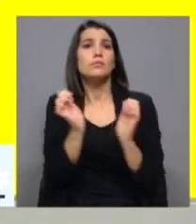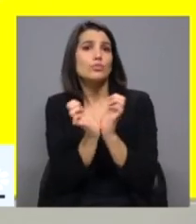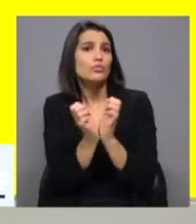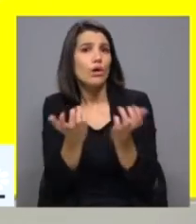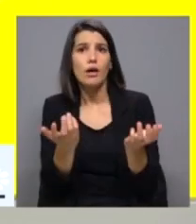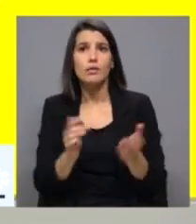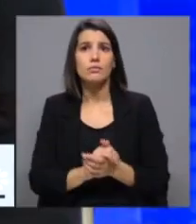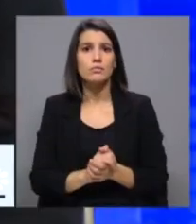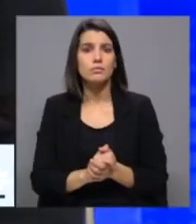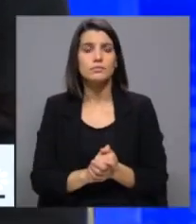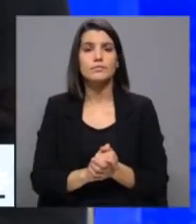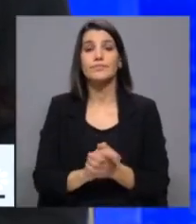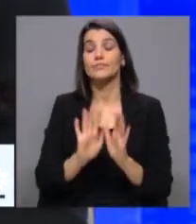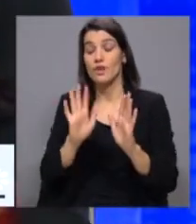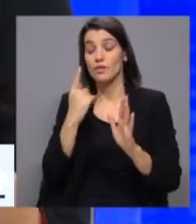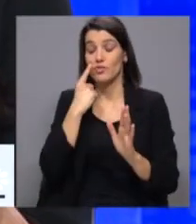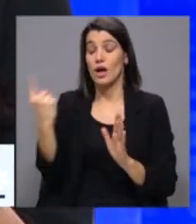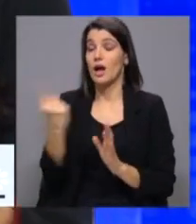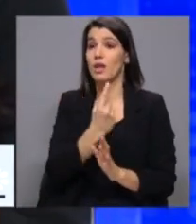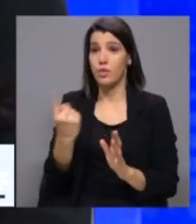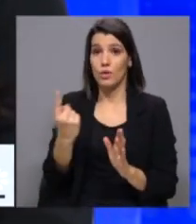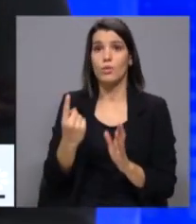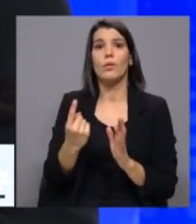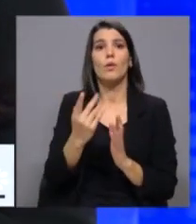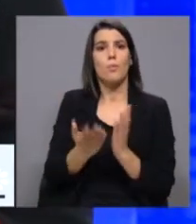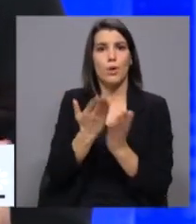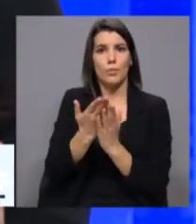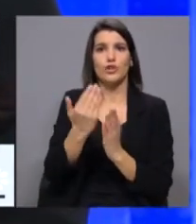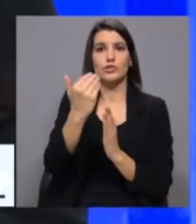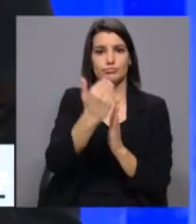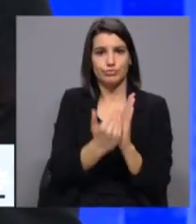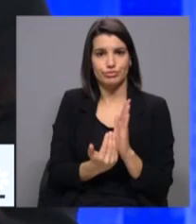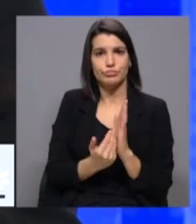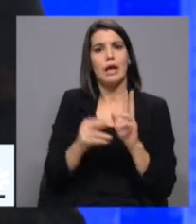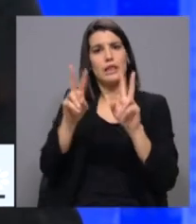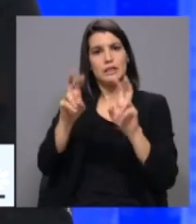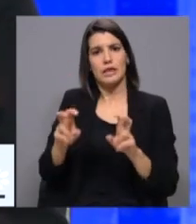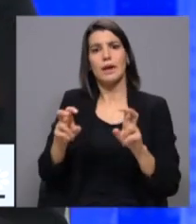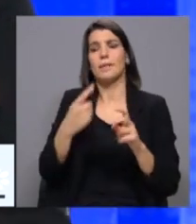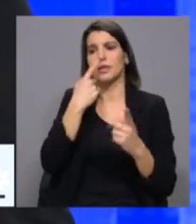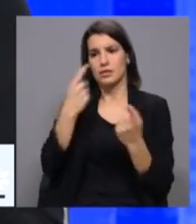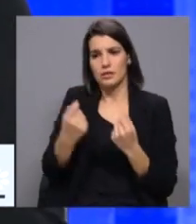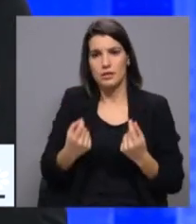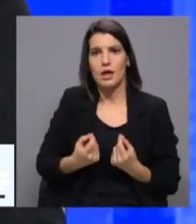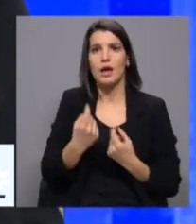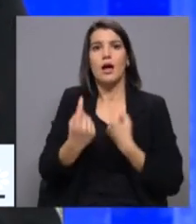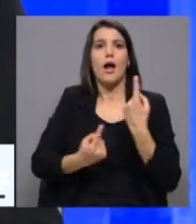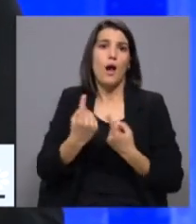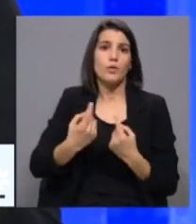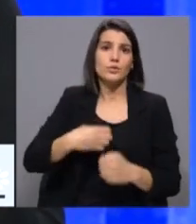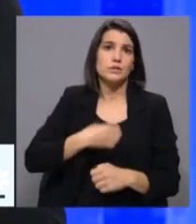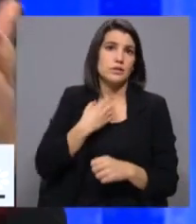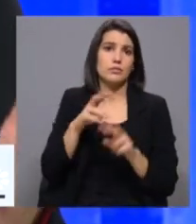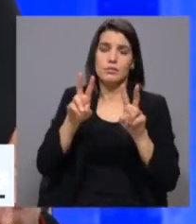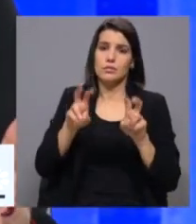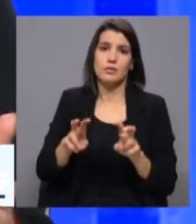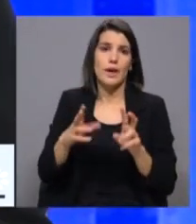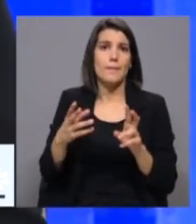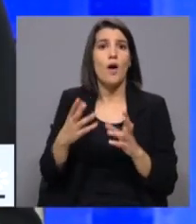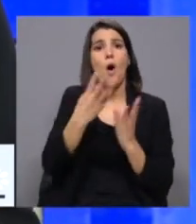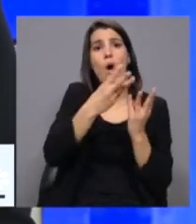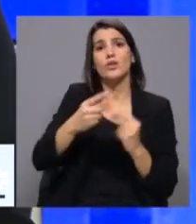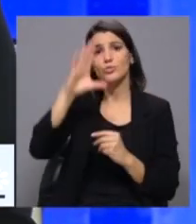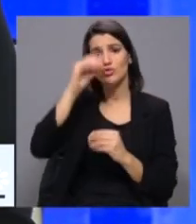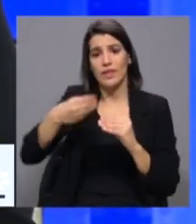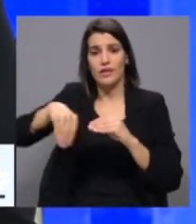Social. Vamos lá ver. Cada um de nós apresentou-se os pacotes e há matérias que convergimos. Há outras que, em nosso entender, seriam matérias extra-Orçamento do